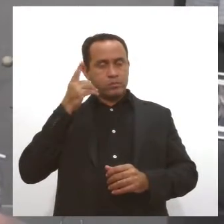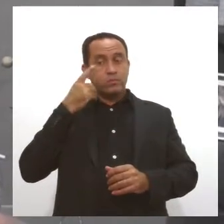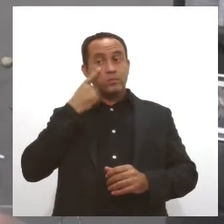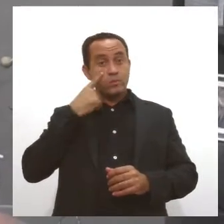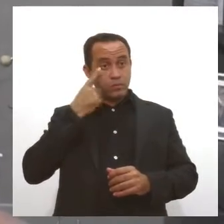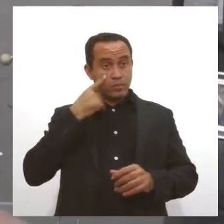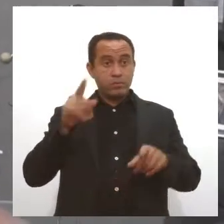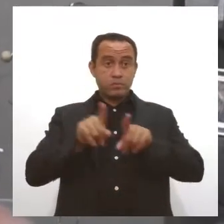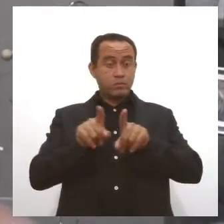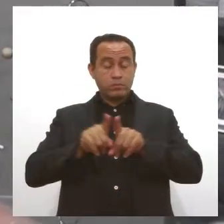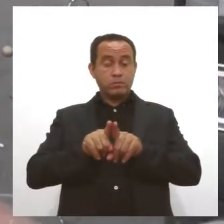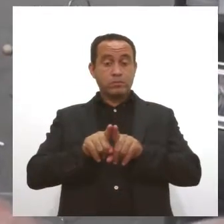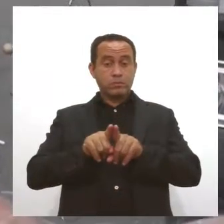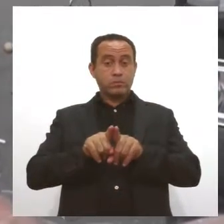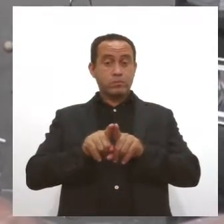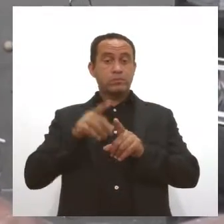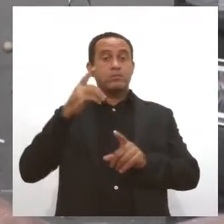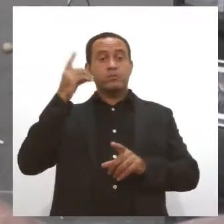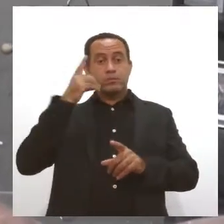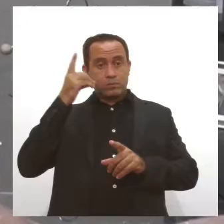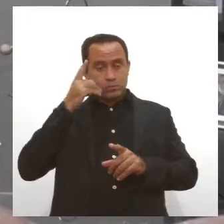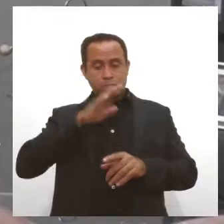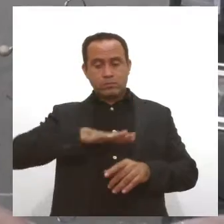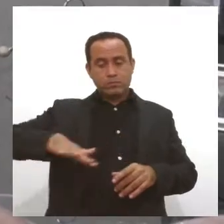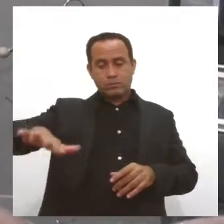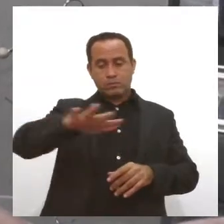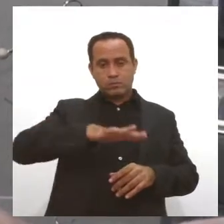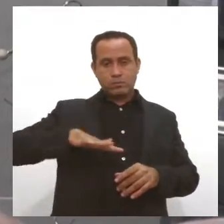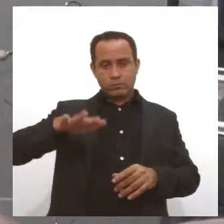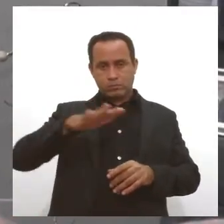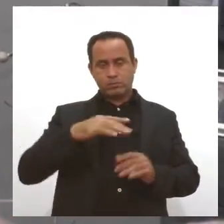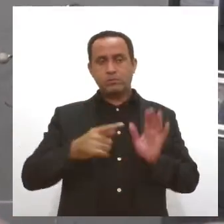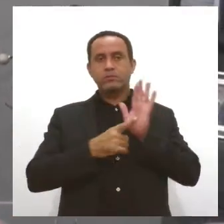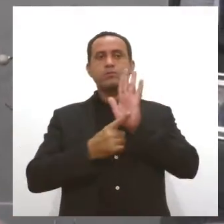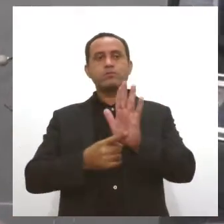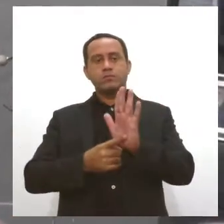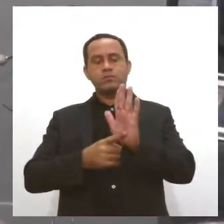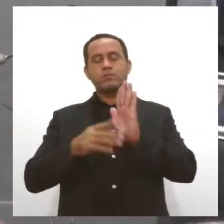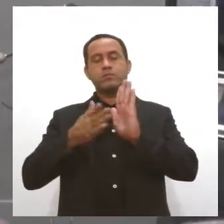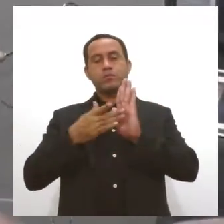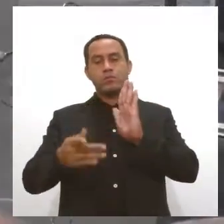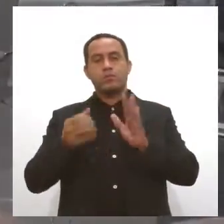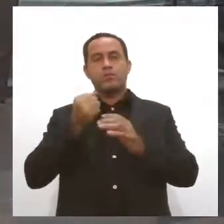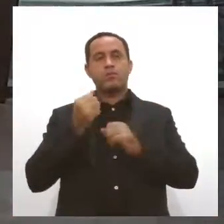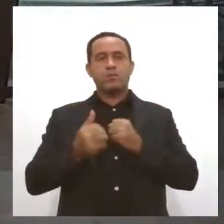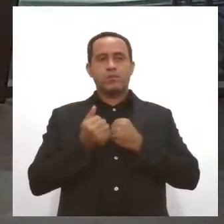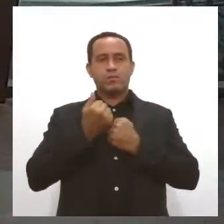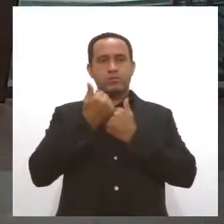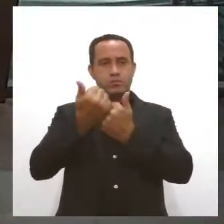inclusive, os deputados líderes da oposição que tiveram presentes nesse momento, apoiando também esta medida.